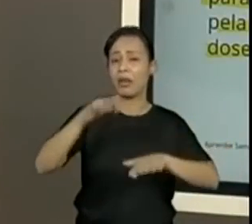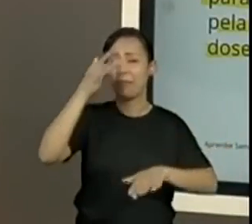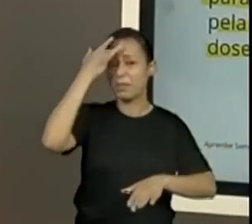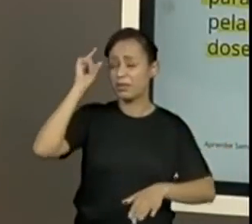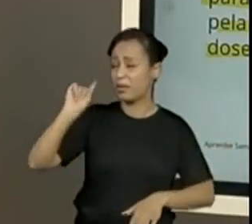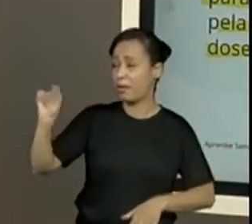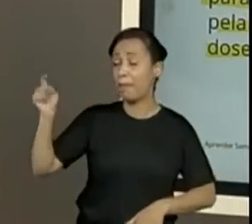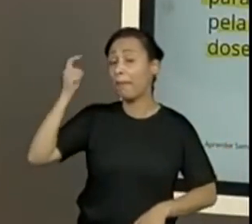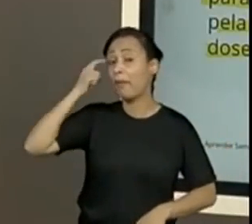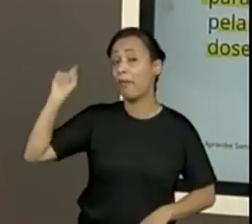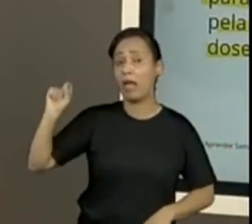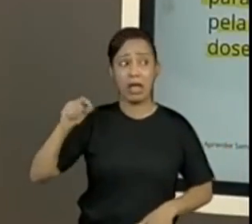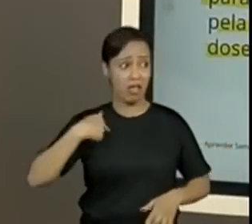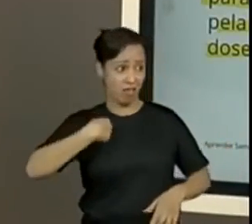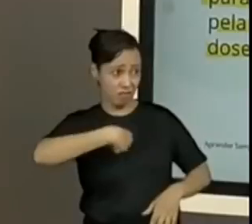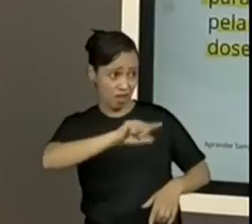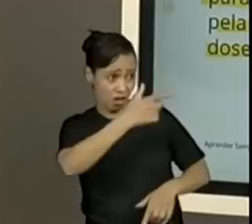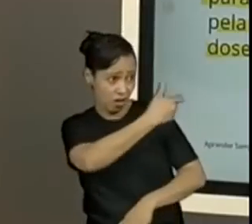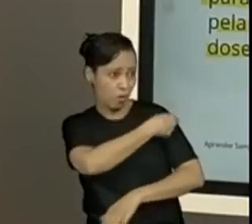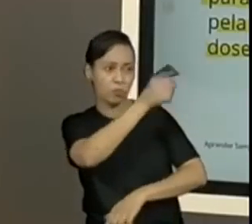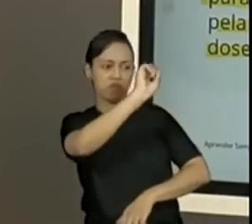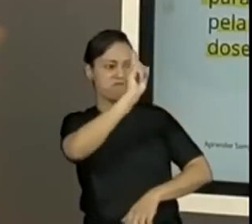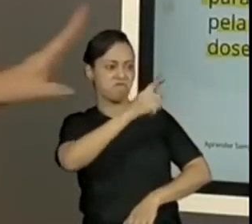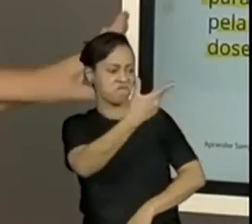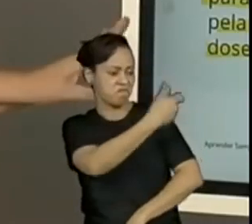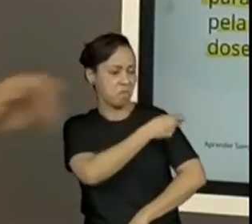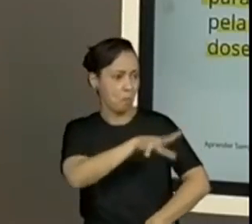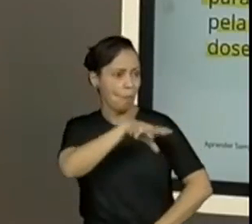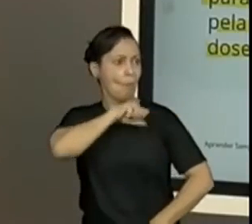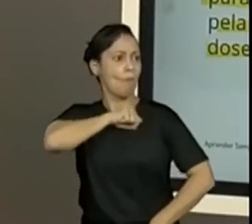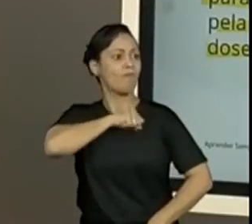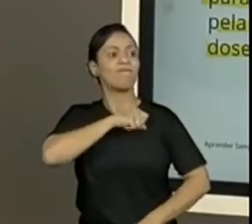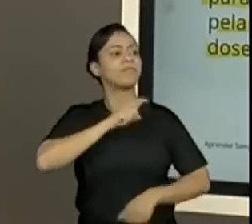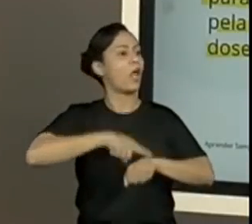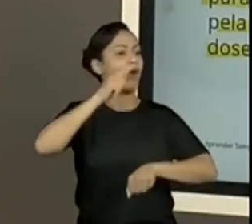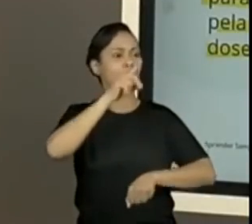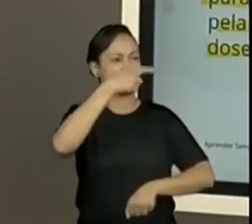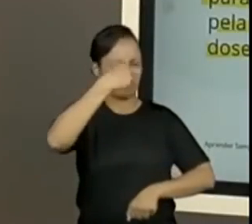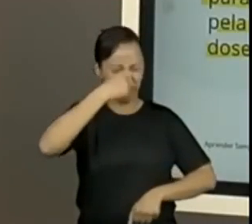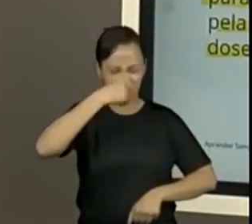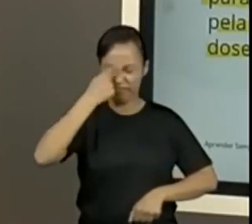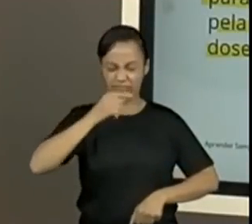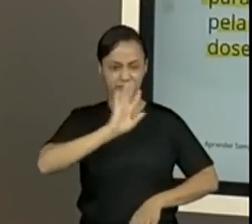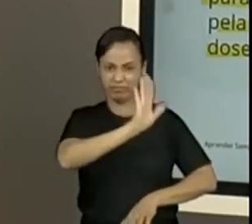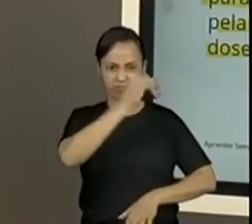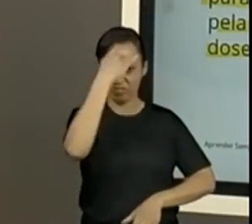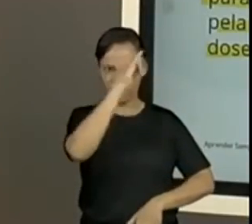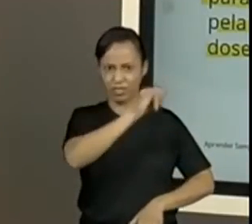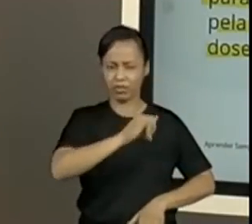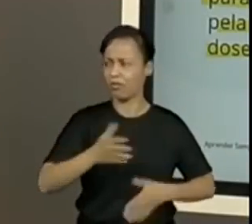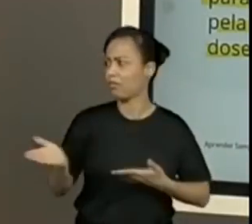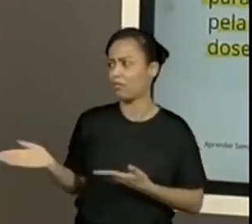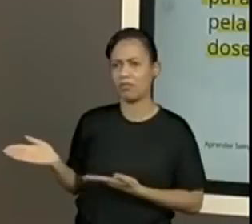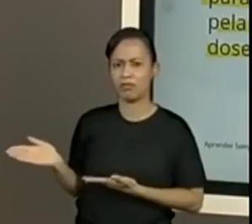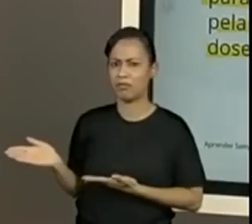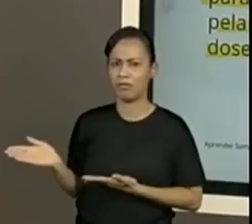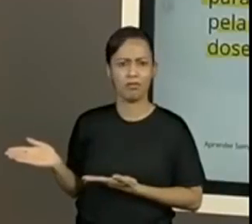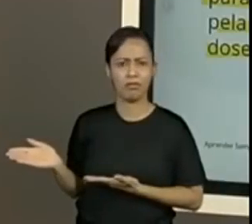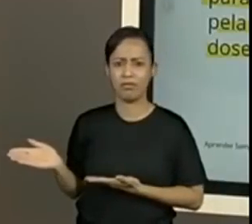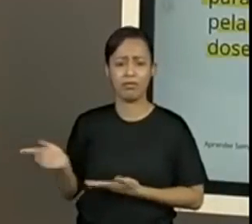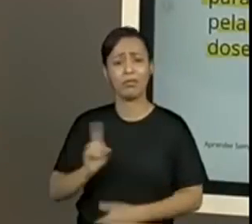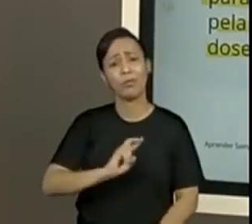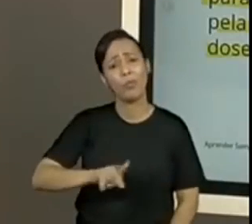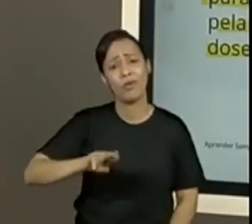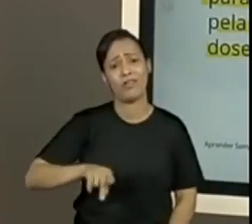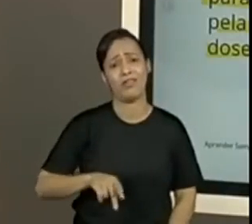que deixam de tomar com medo de tomar vacina? Aí ele está dizendo que isso aí não vai causar. Então, além de informar, ele está dando um pouquinho